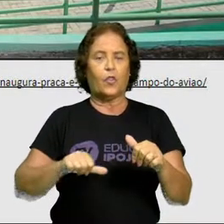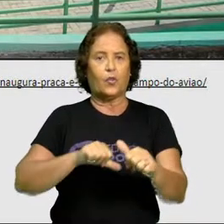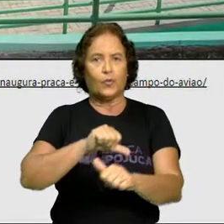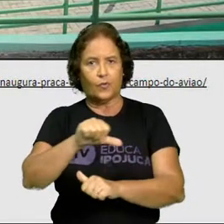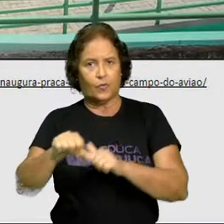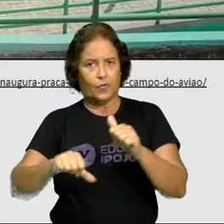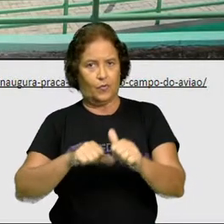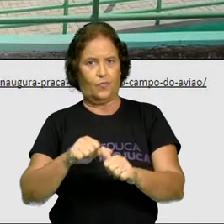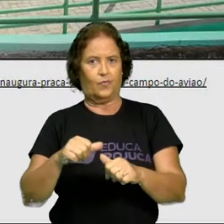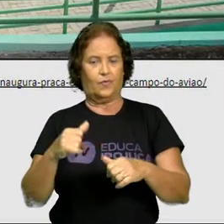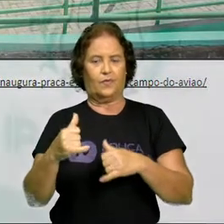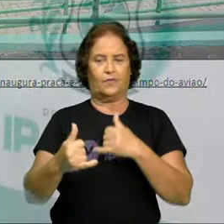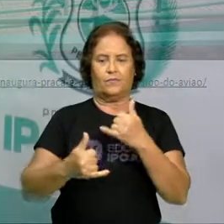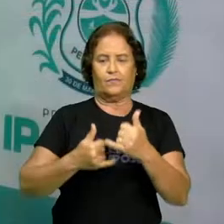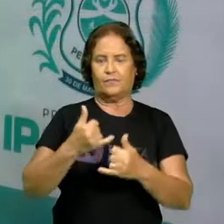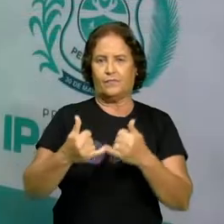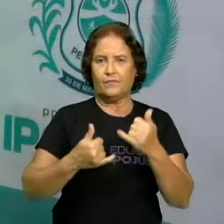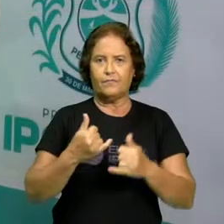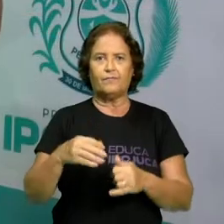de experiência.